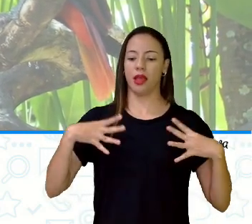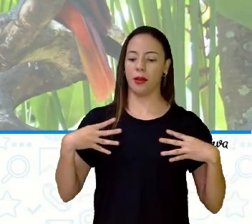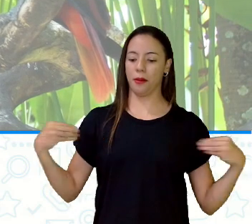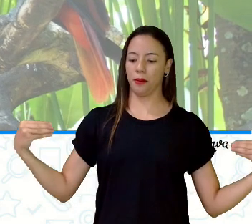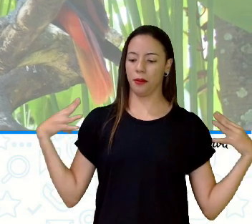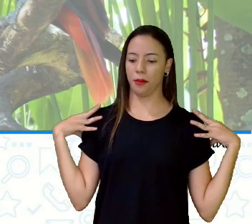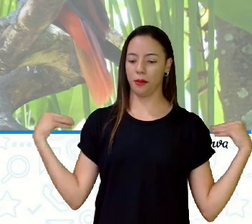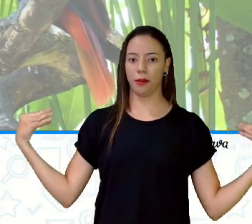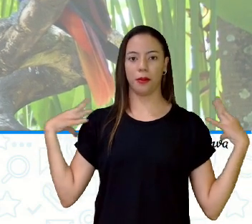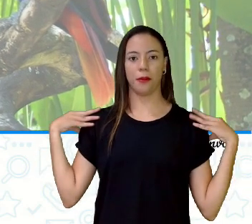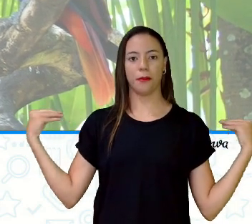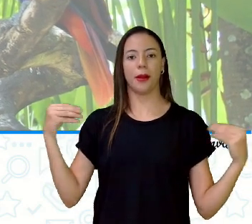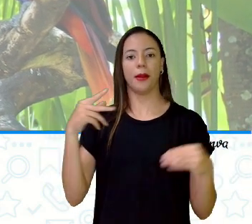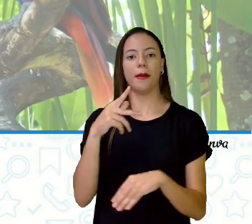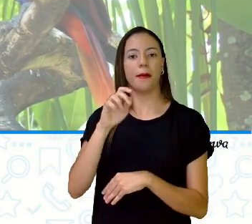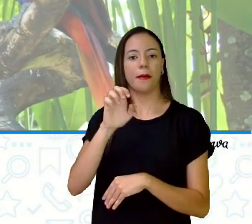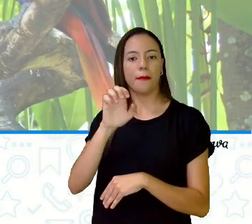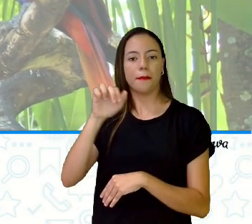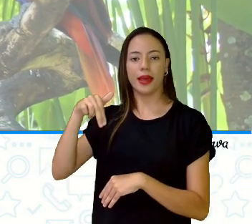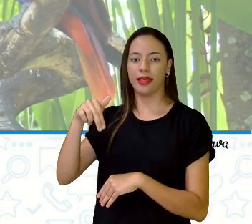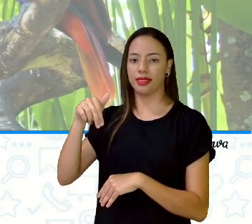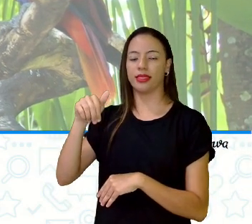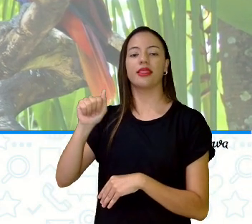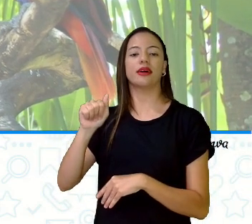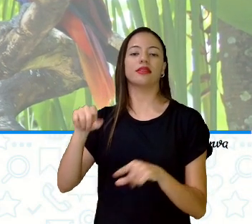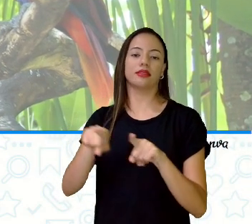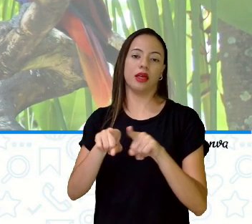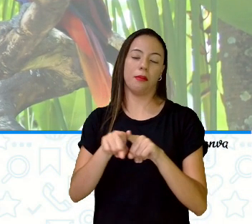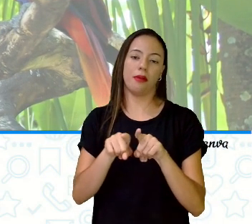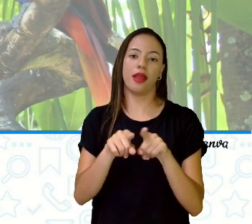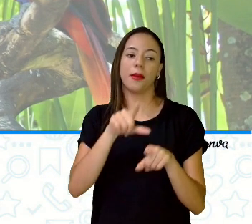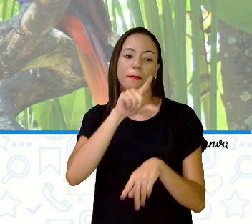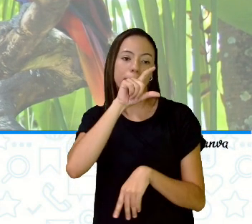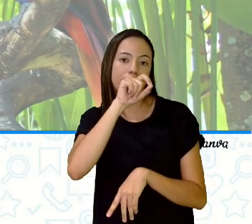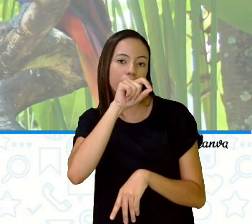possuem bicos e grande parte delas pode voar.